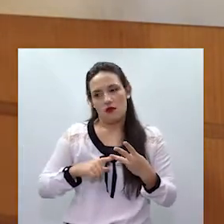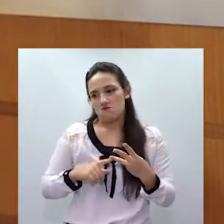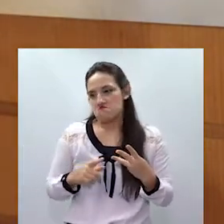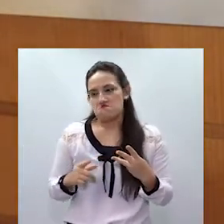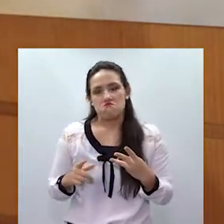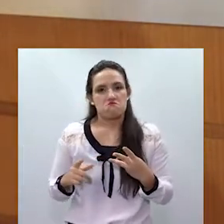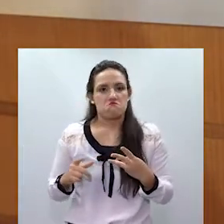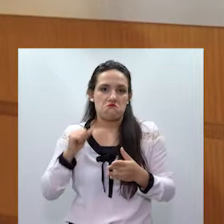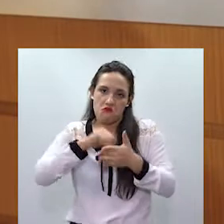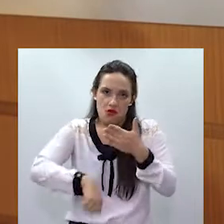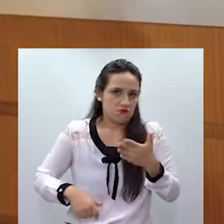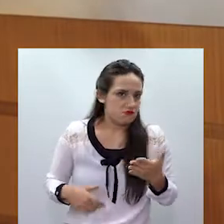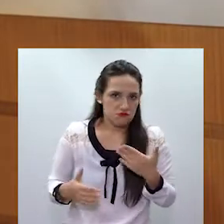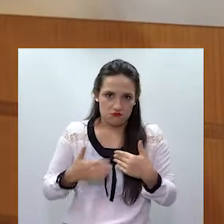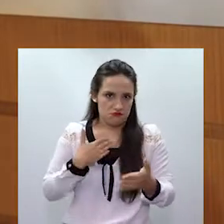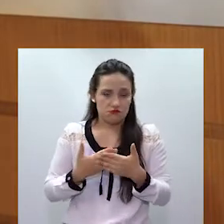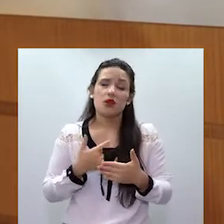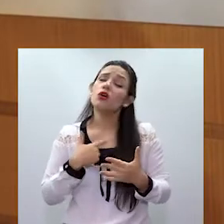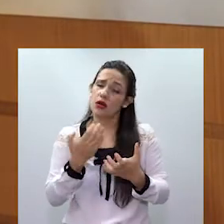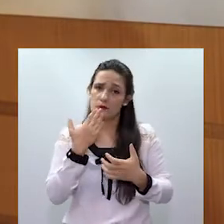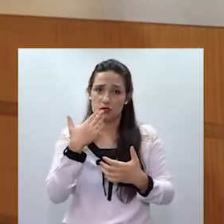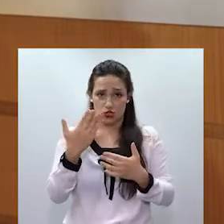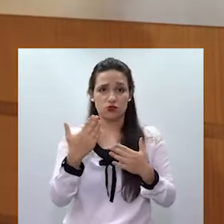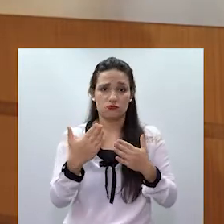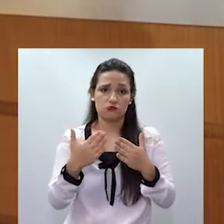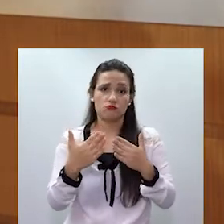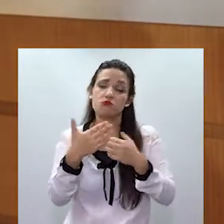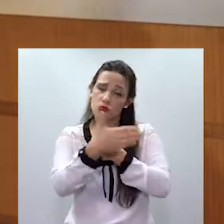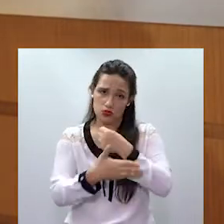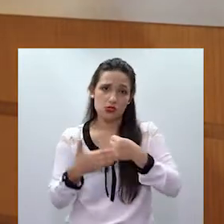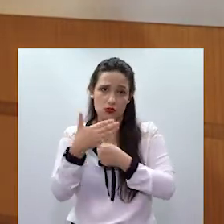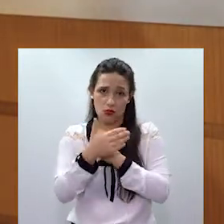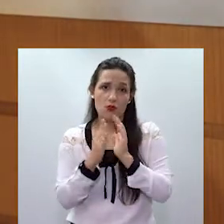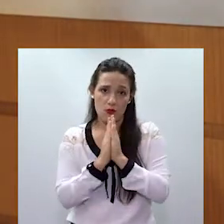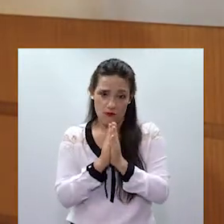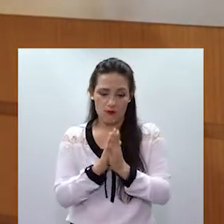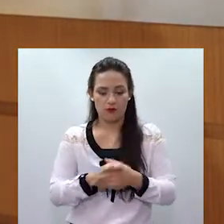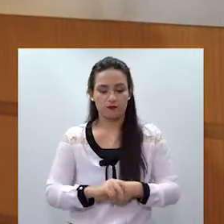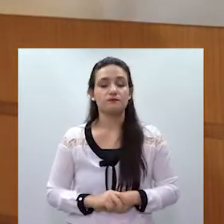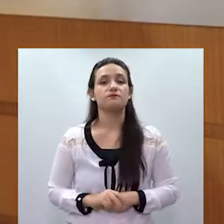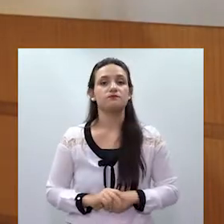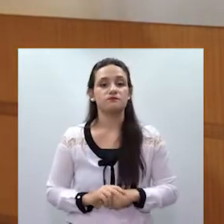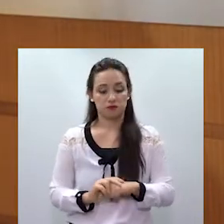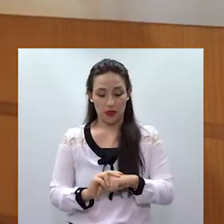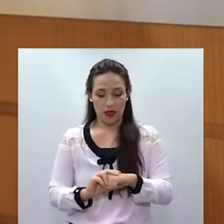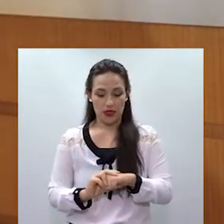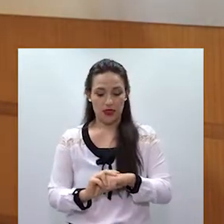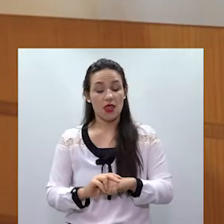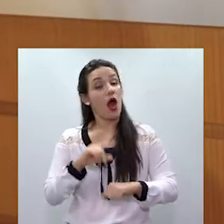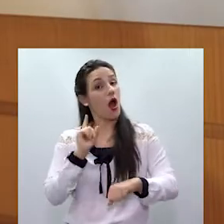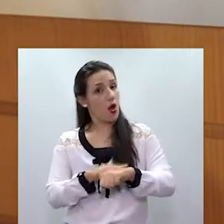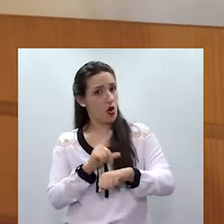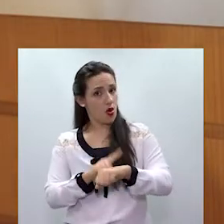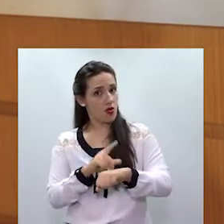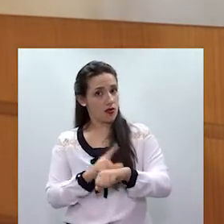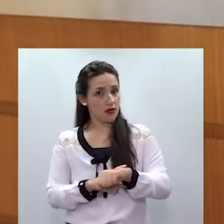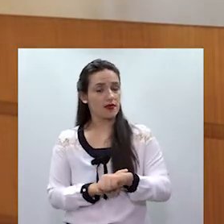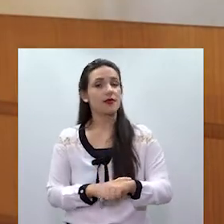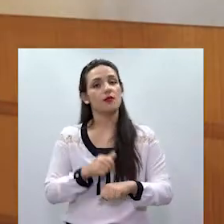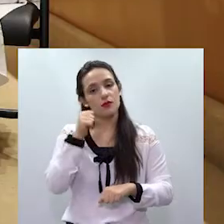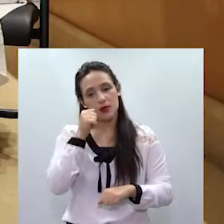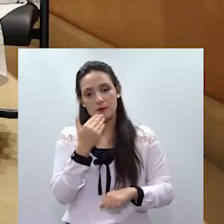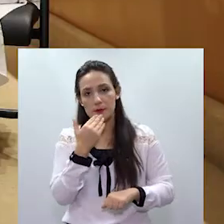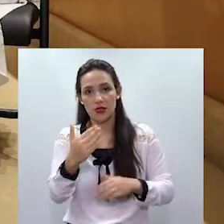E ela pode ou não fazer o pedido de medidas protetivas. Quando esse pedido de medida protetiva ingressa no judiciário,